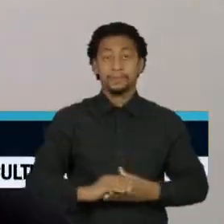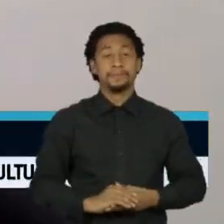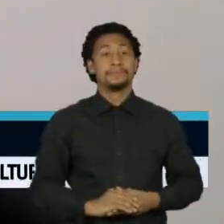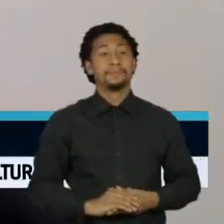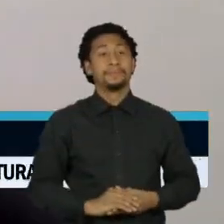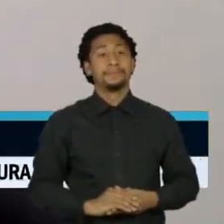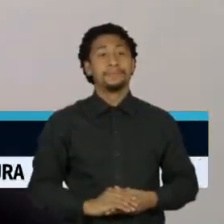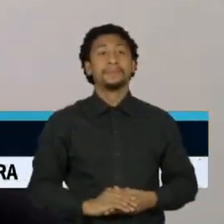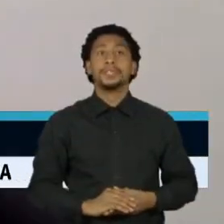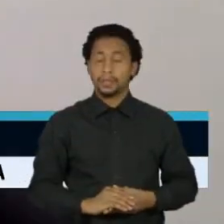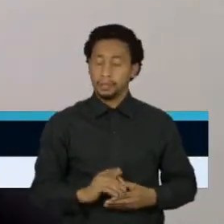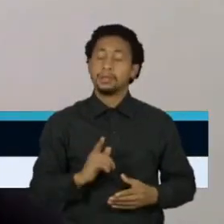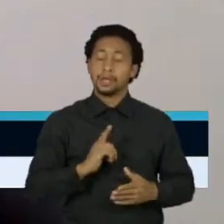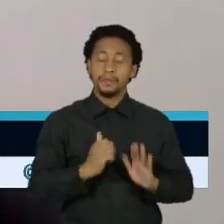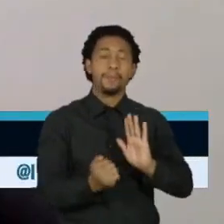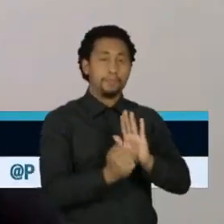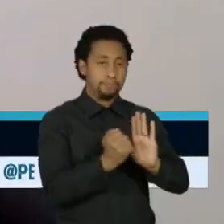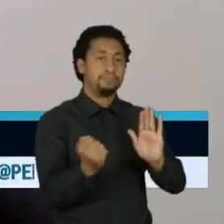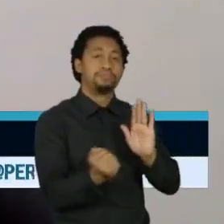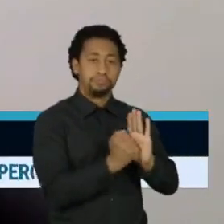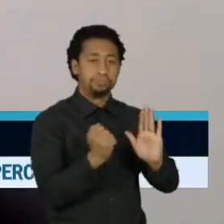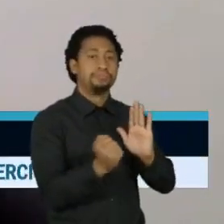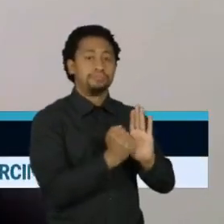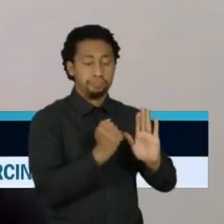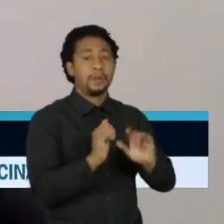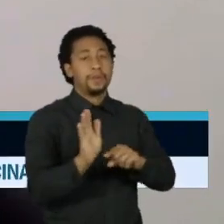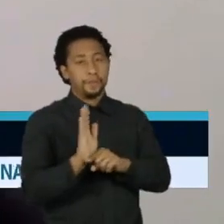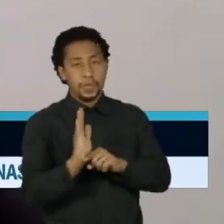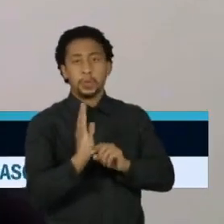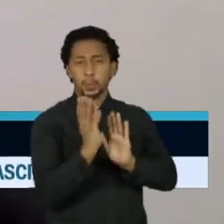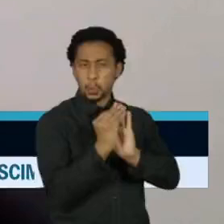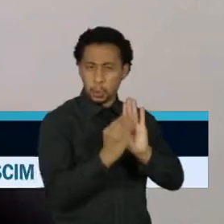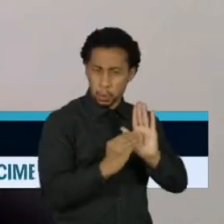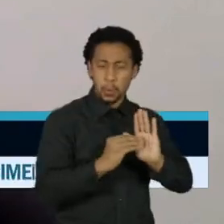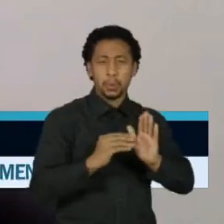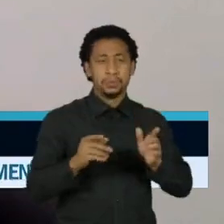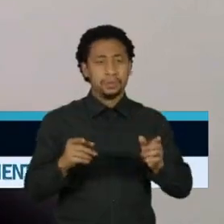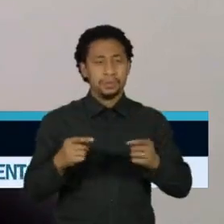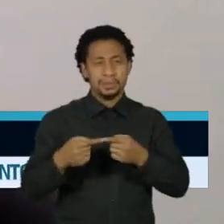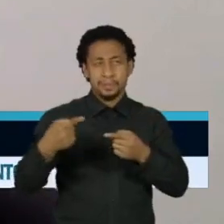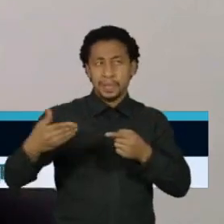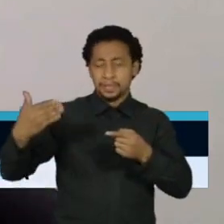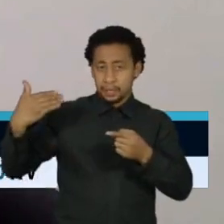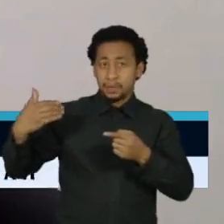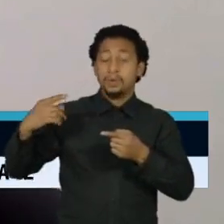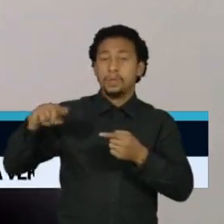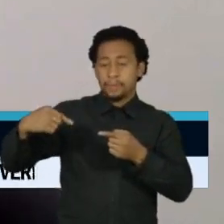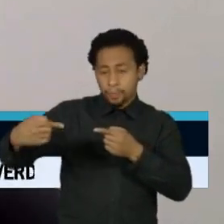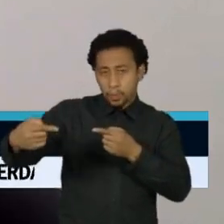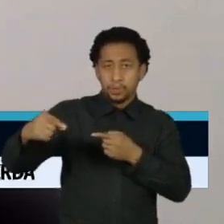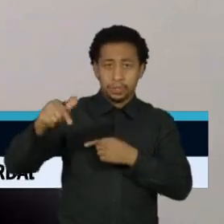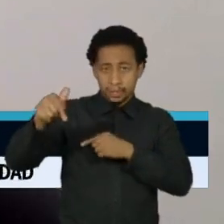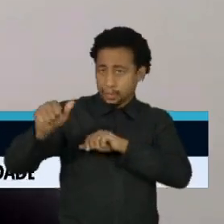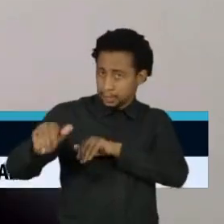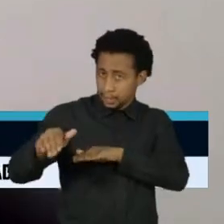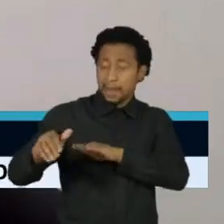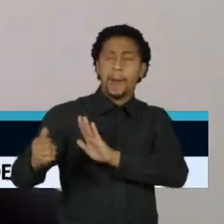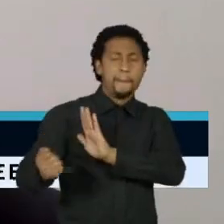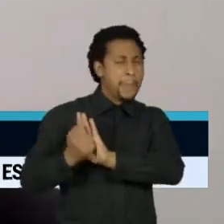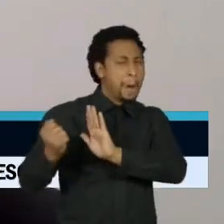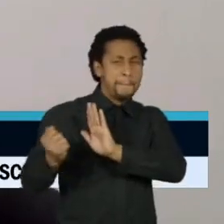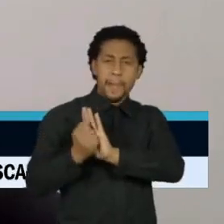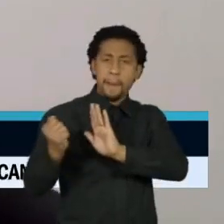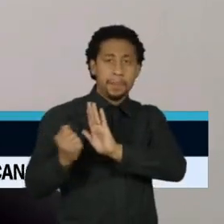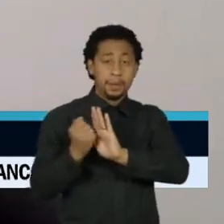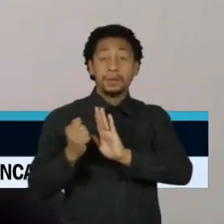grande limpeza de conteúdos nas semanas anteriores e nos dias depois do 7 de setembro que diziam